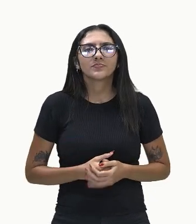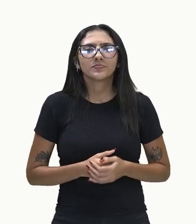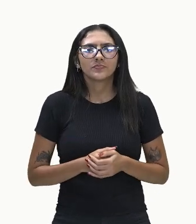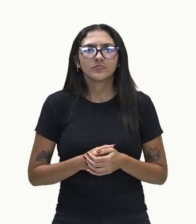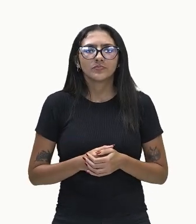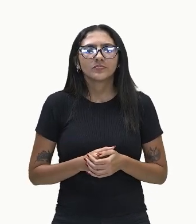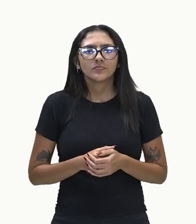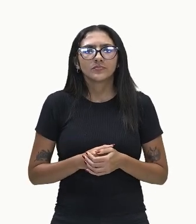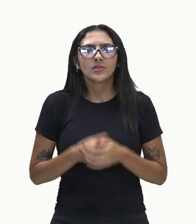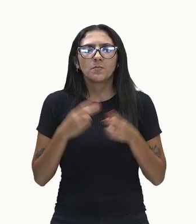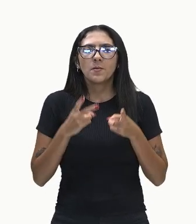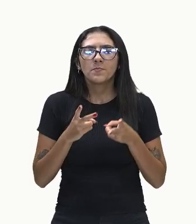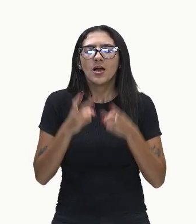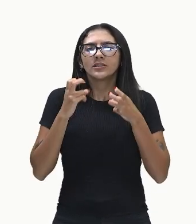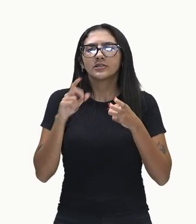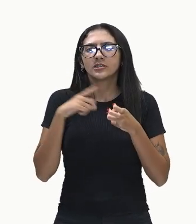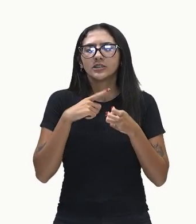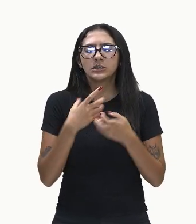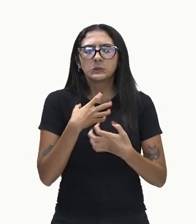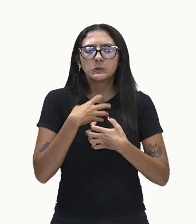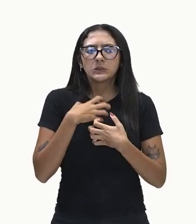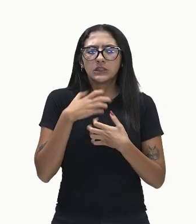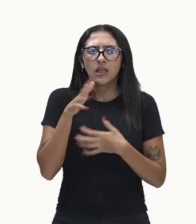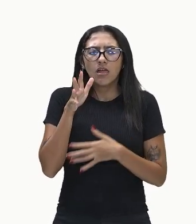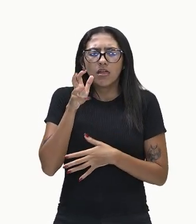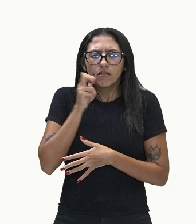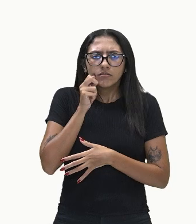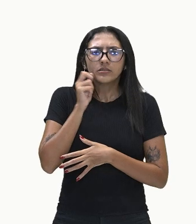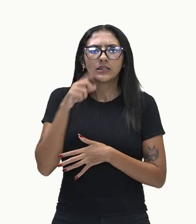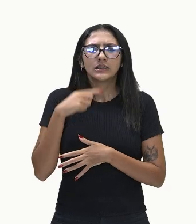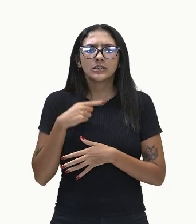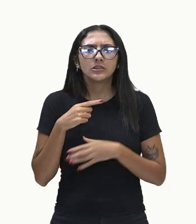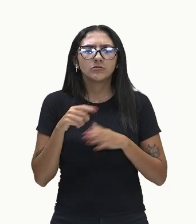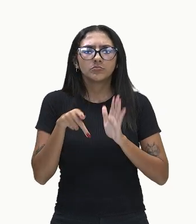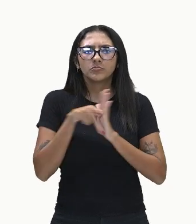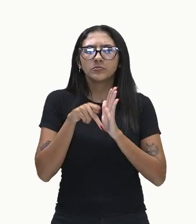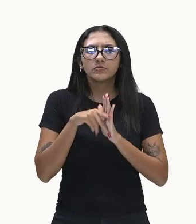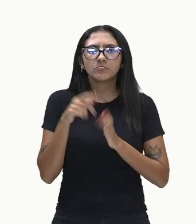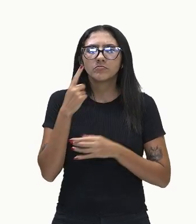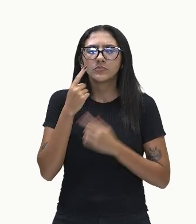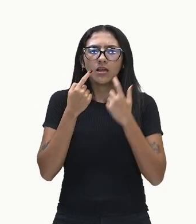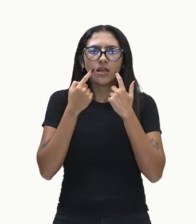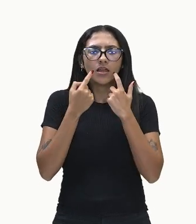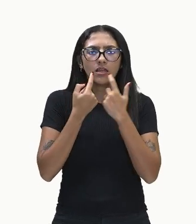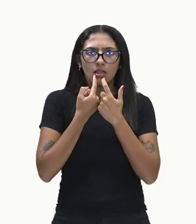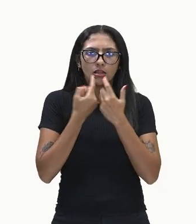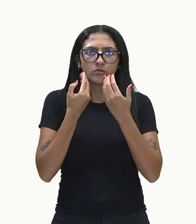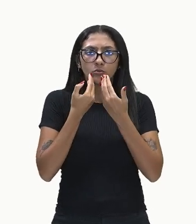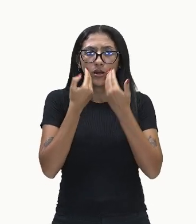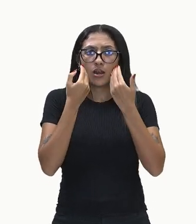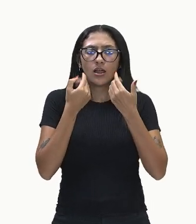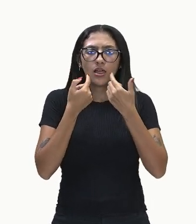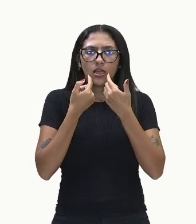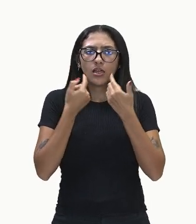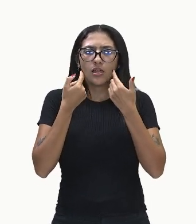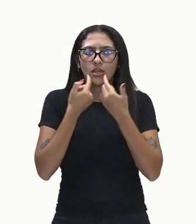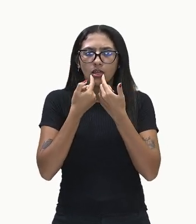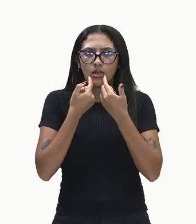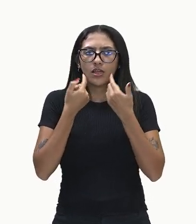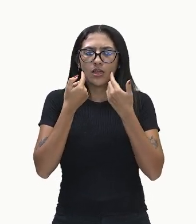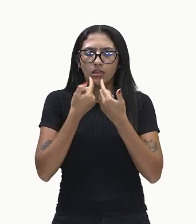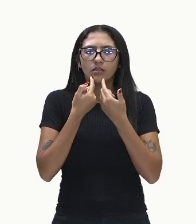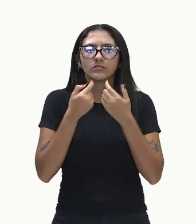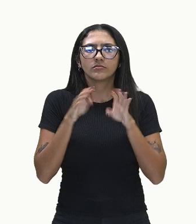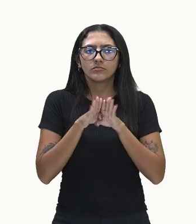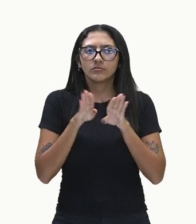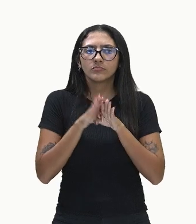esse sabor funcionam papilas gustativas localizadas na lateral da língua, nessa porção que